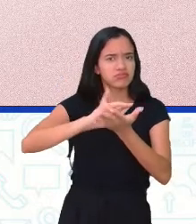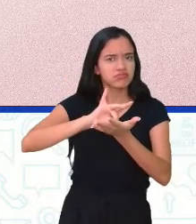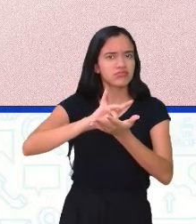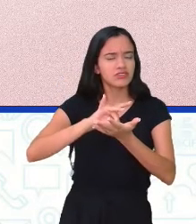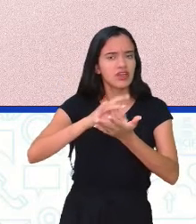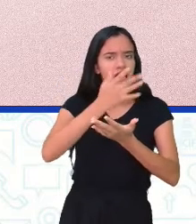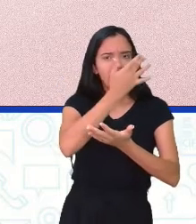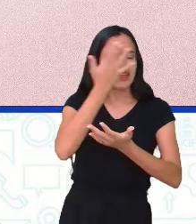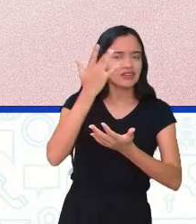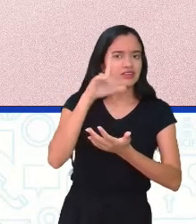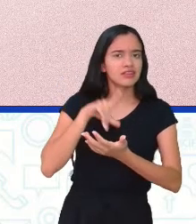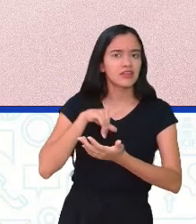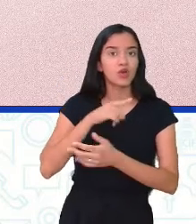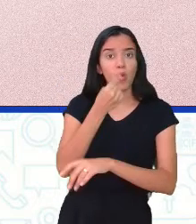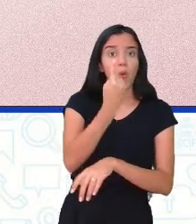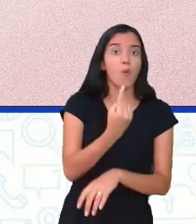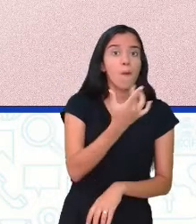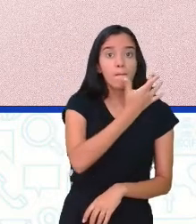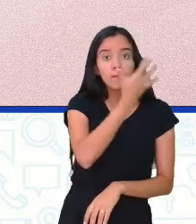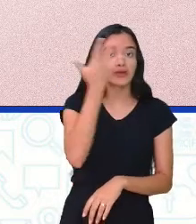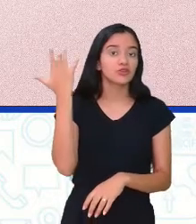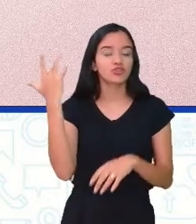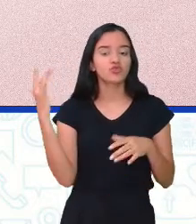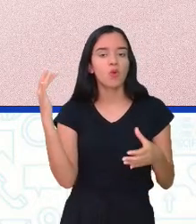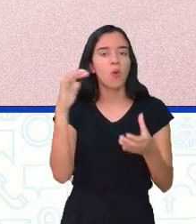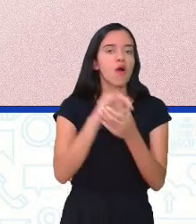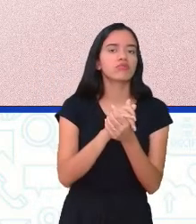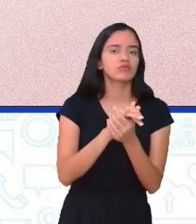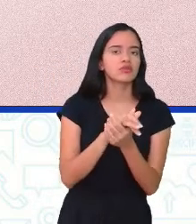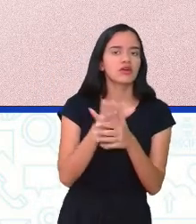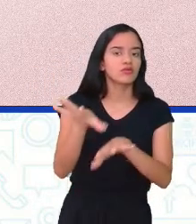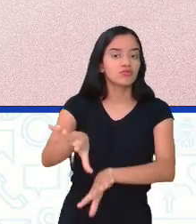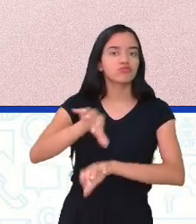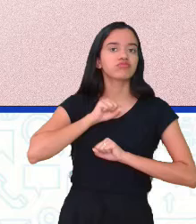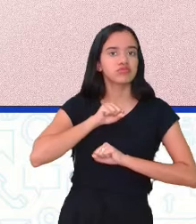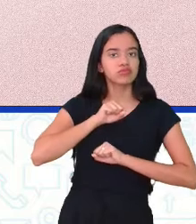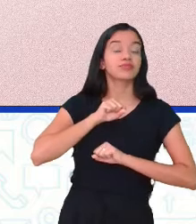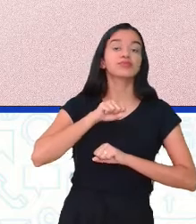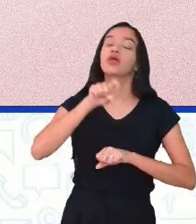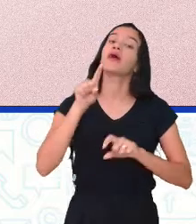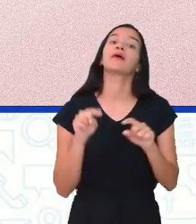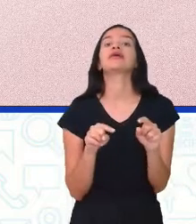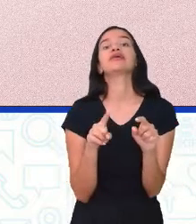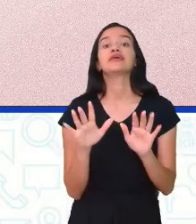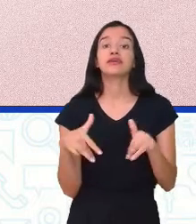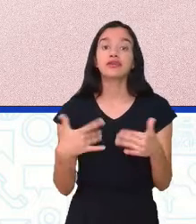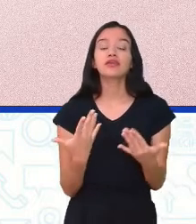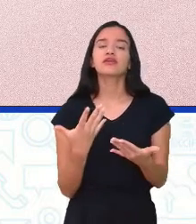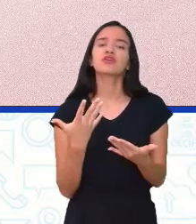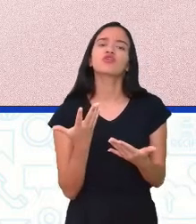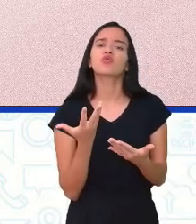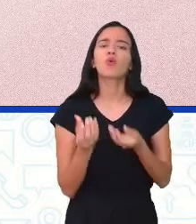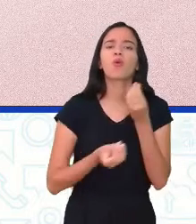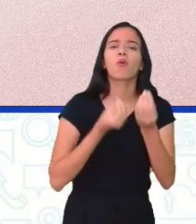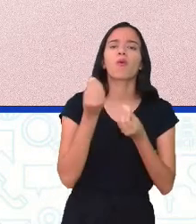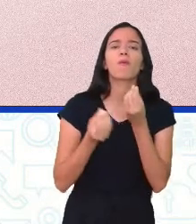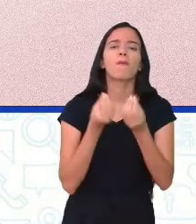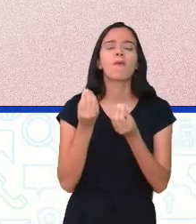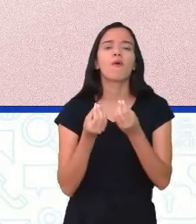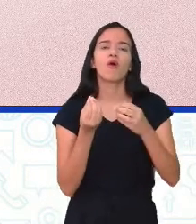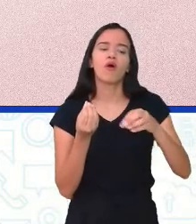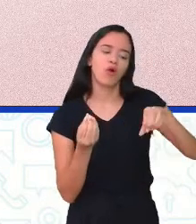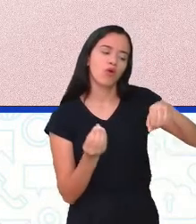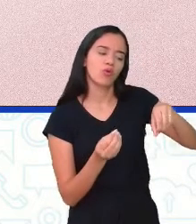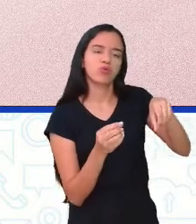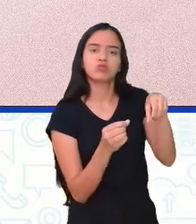que quem tem muito, ou se você só tiver um parceiro, você pode ser contaminado? Também, de que forma podemos prevenir o HPV,